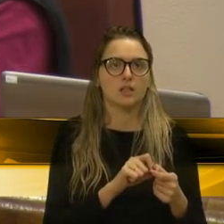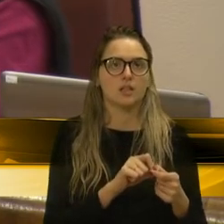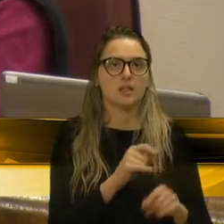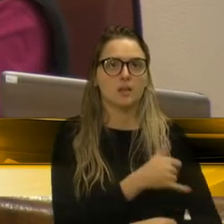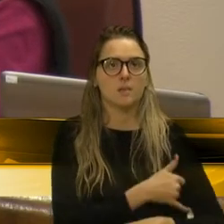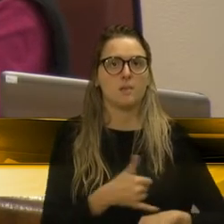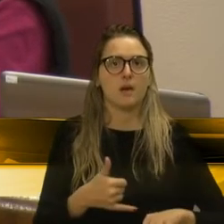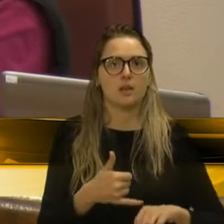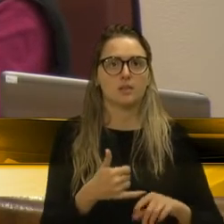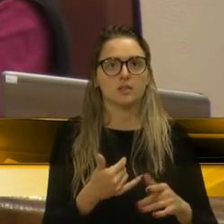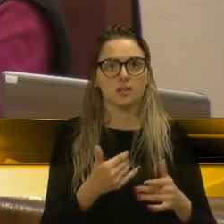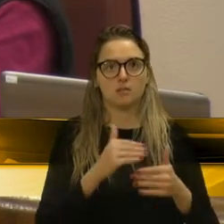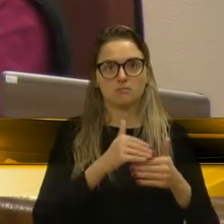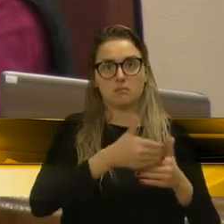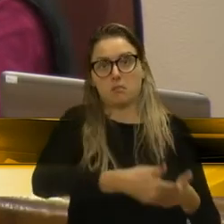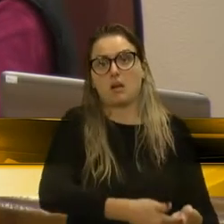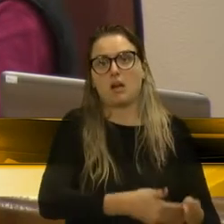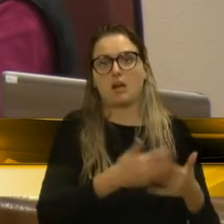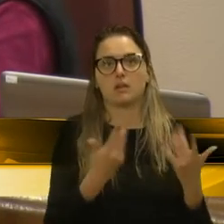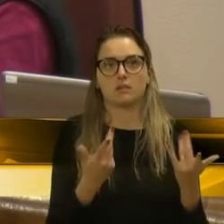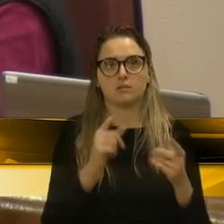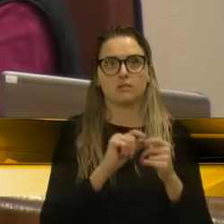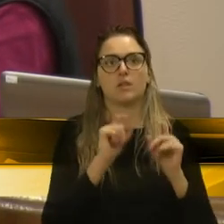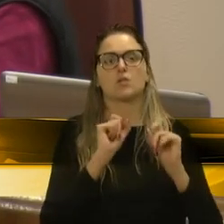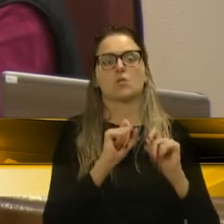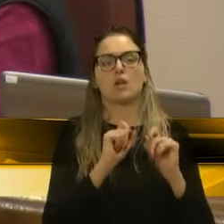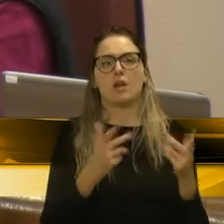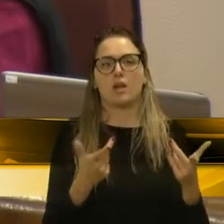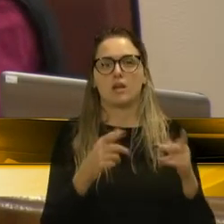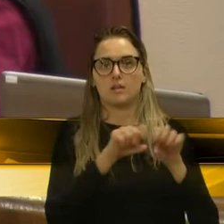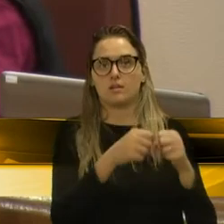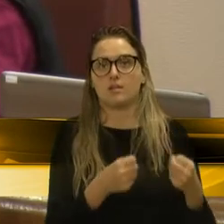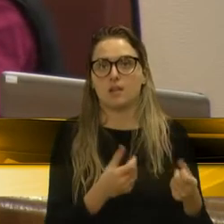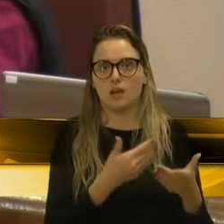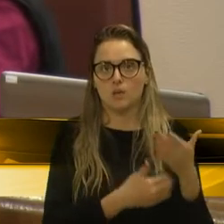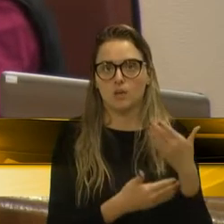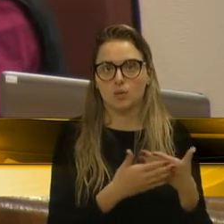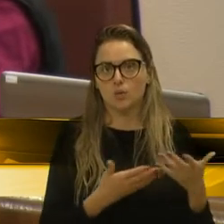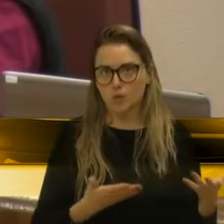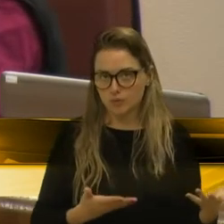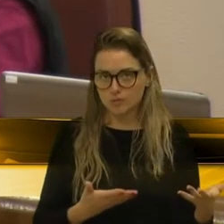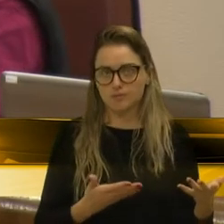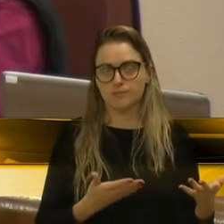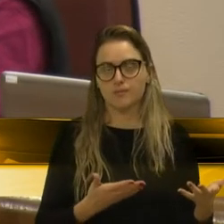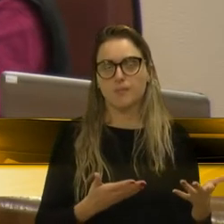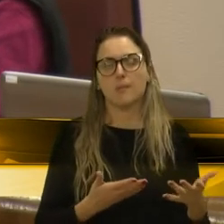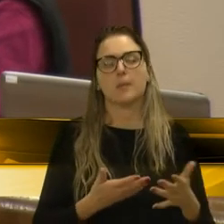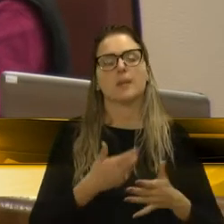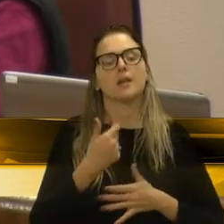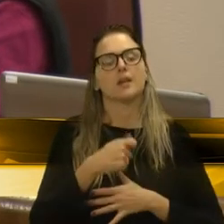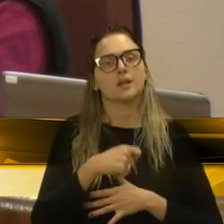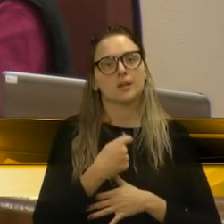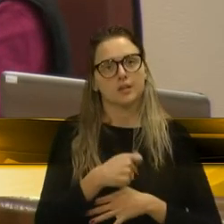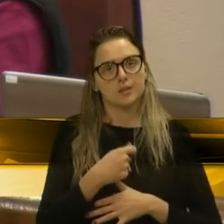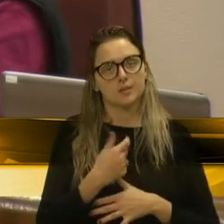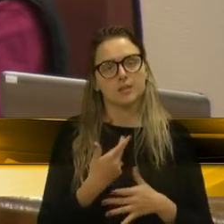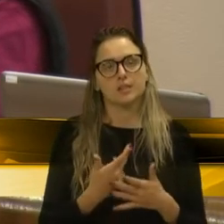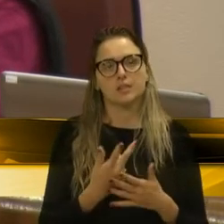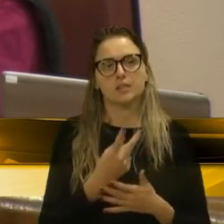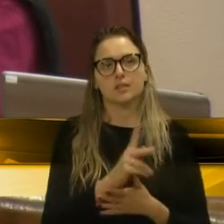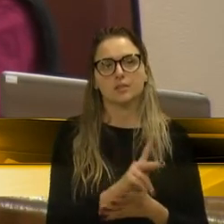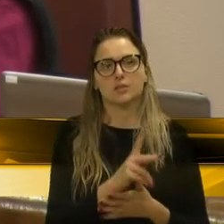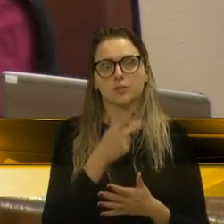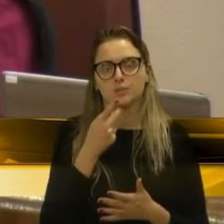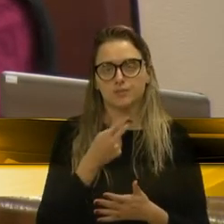ali e derruba na cabeça de alguém, então, fazer o quê? Se tira de varedes ali. Então, essa sua situação